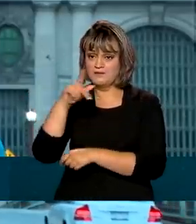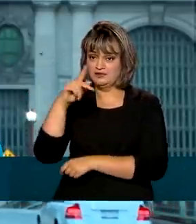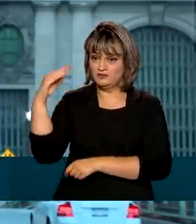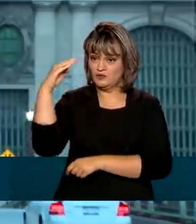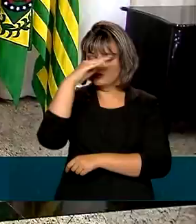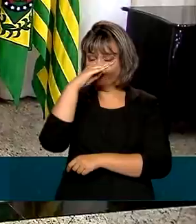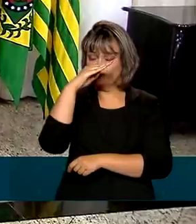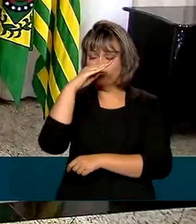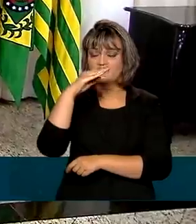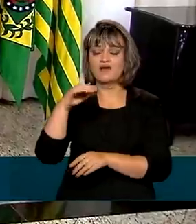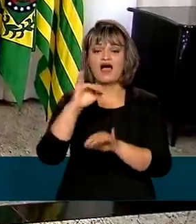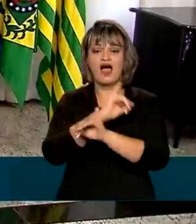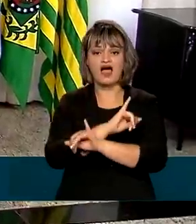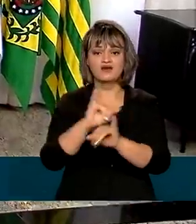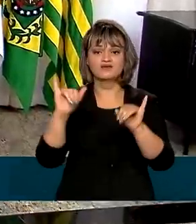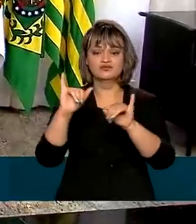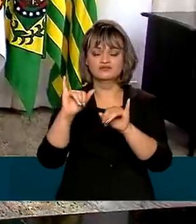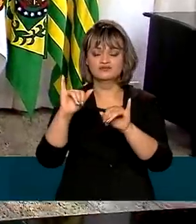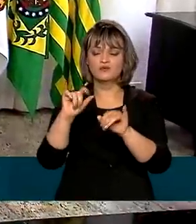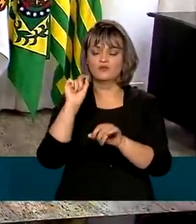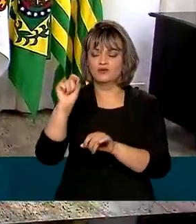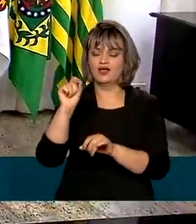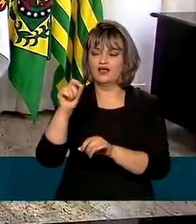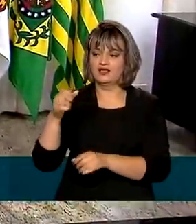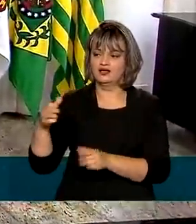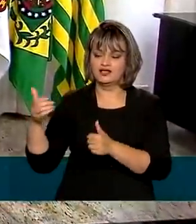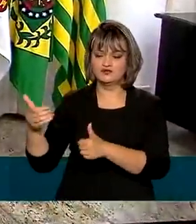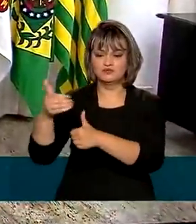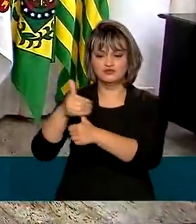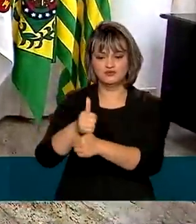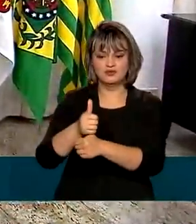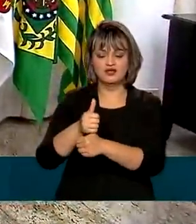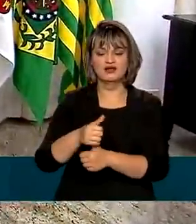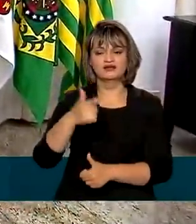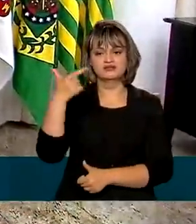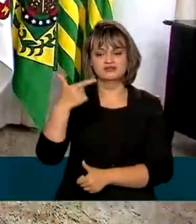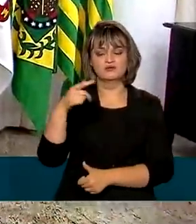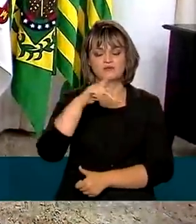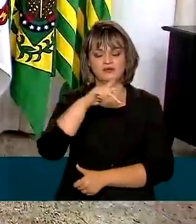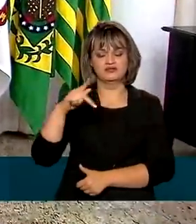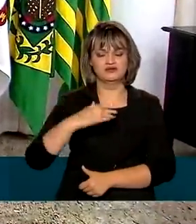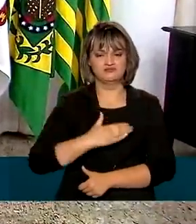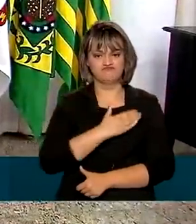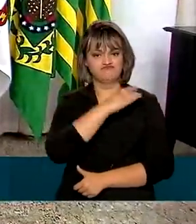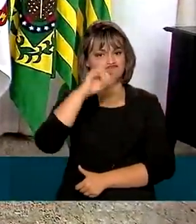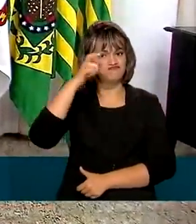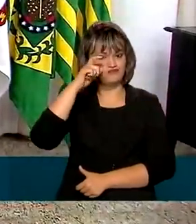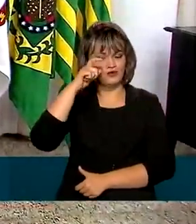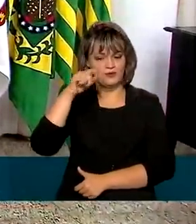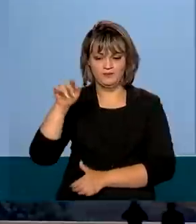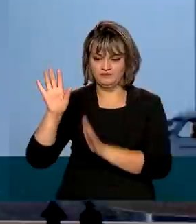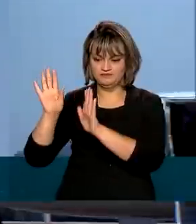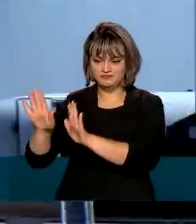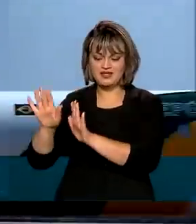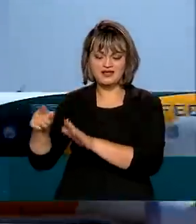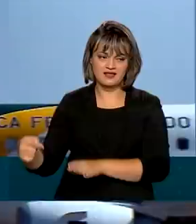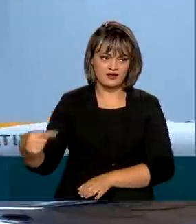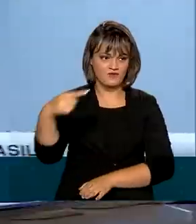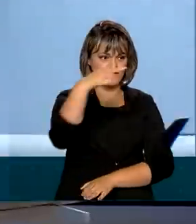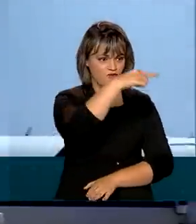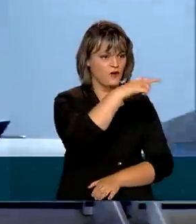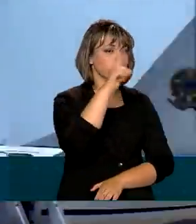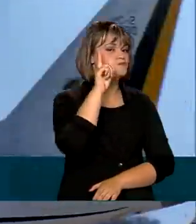Bolsonaro transmitiu o cargo para o vice-presidente Hamilton Mourão e embarcou para os Estados Unidos. Ele